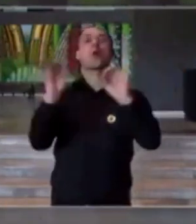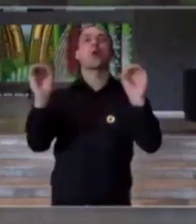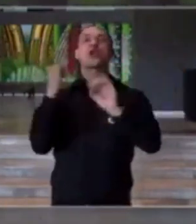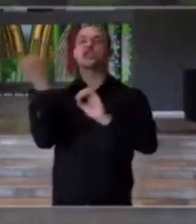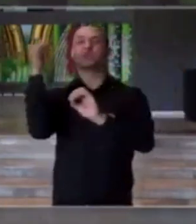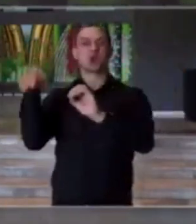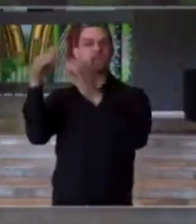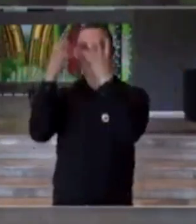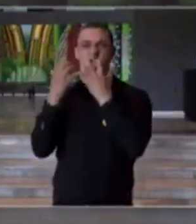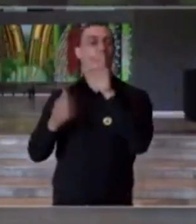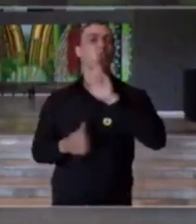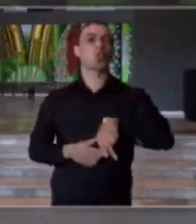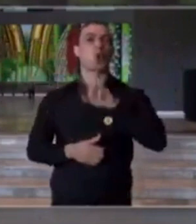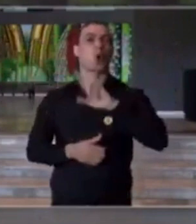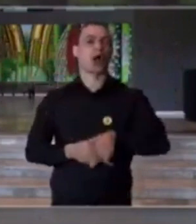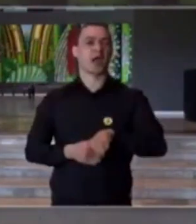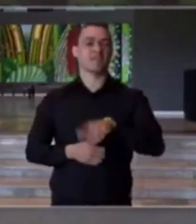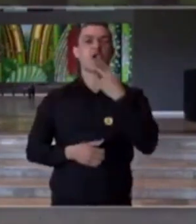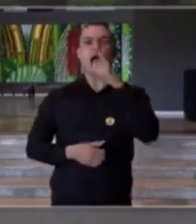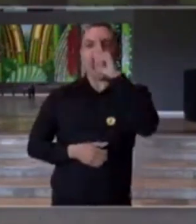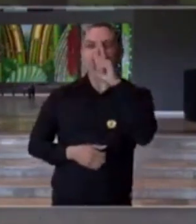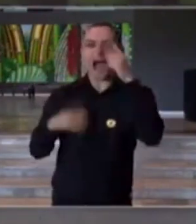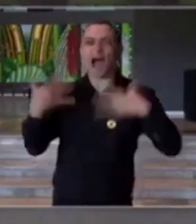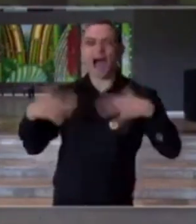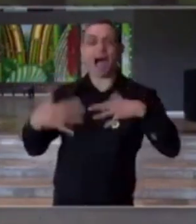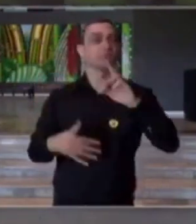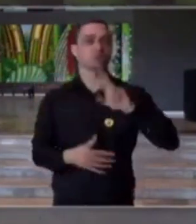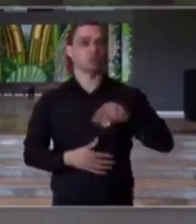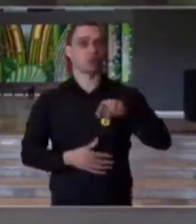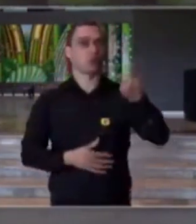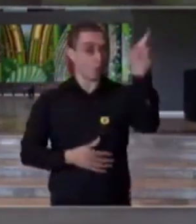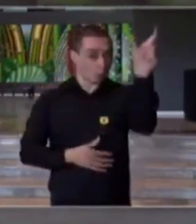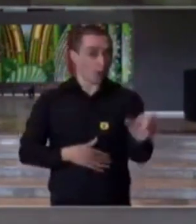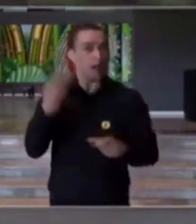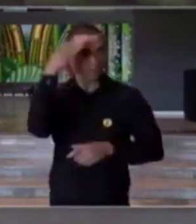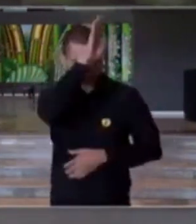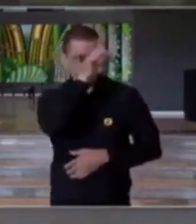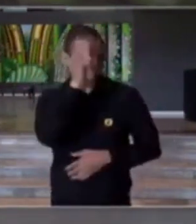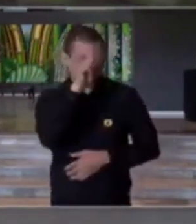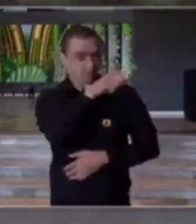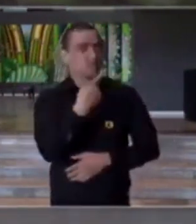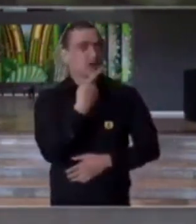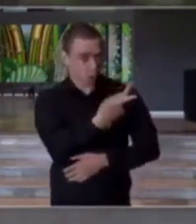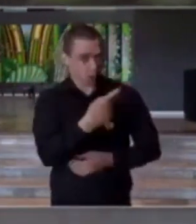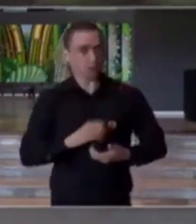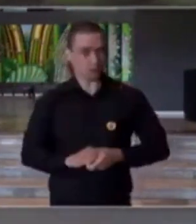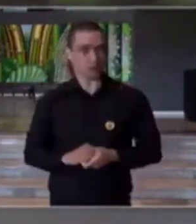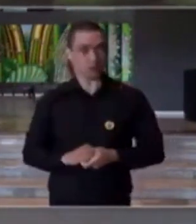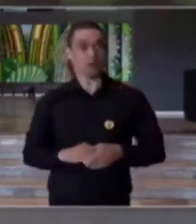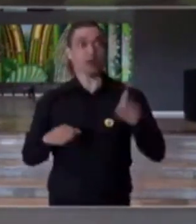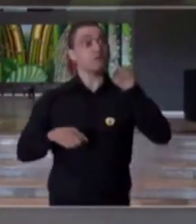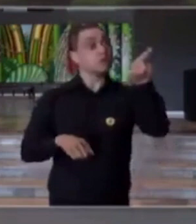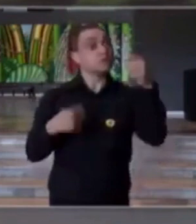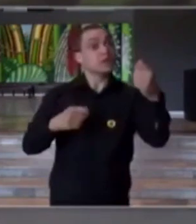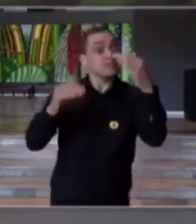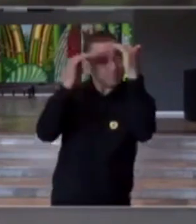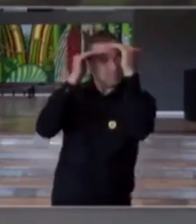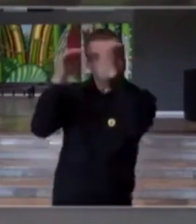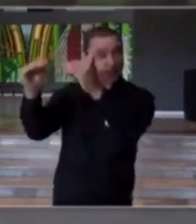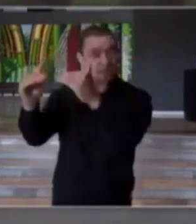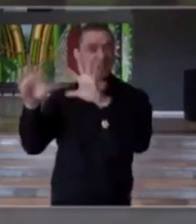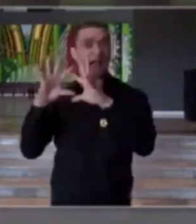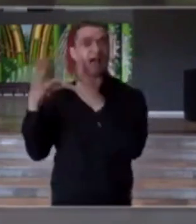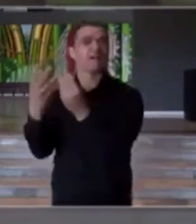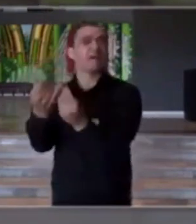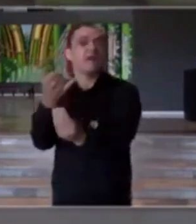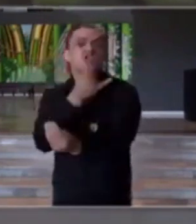importante e que não era grave, presidente Jair Bolsonaro. Que o senhor respeite o luto de